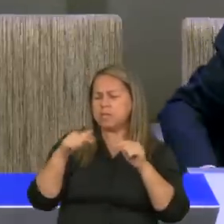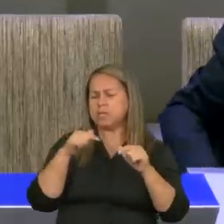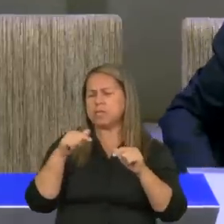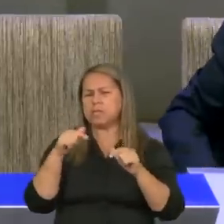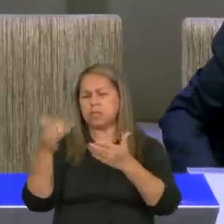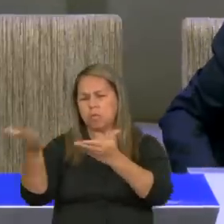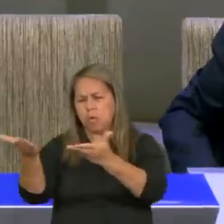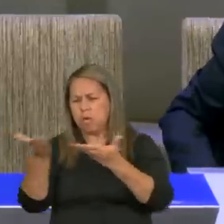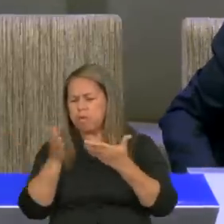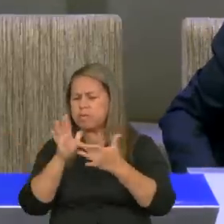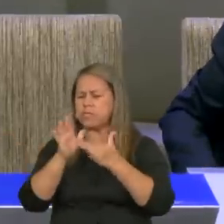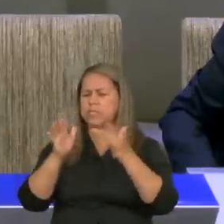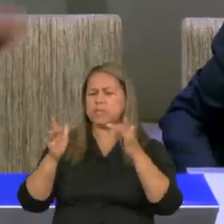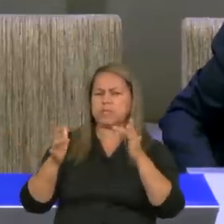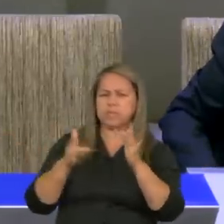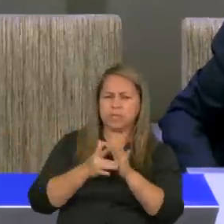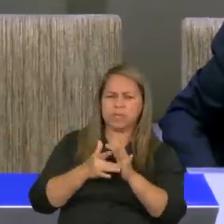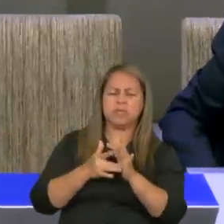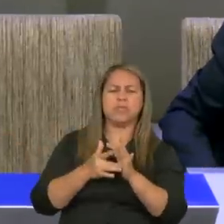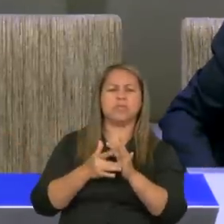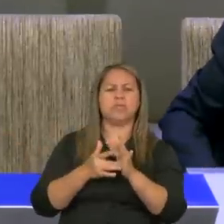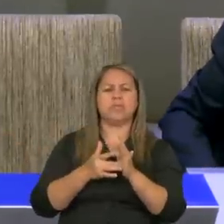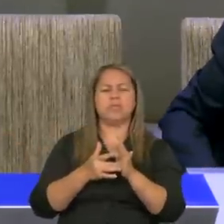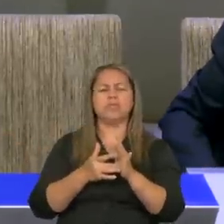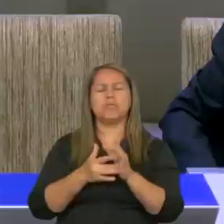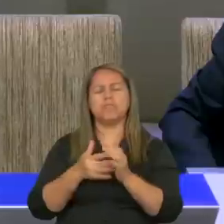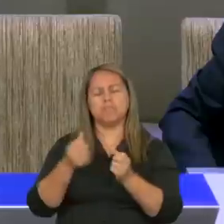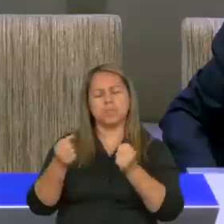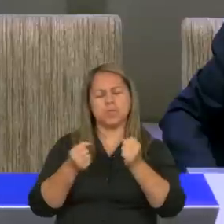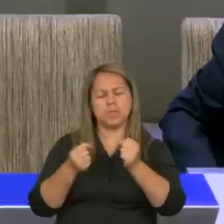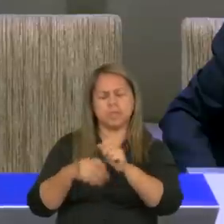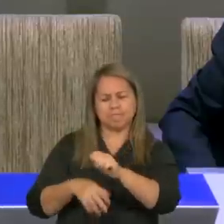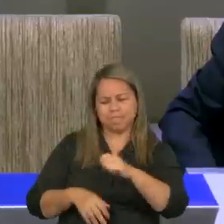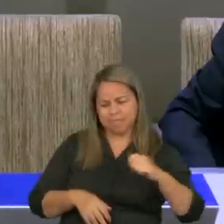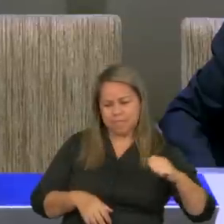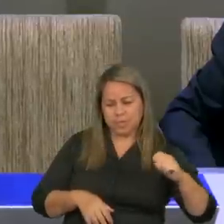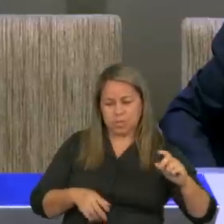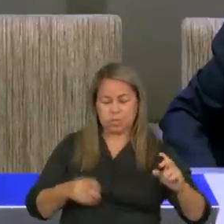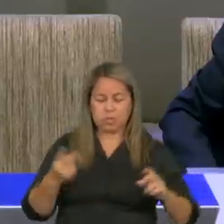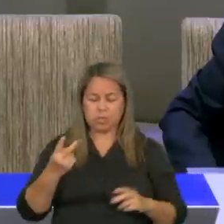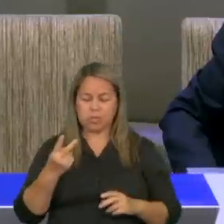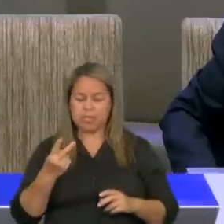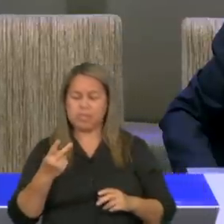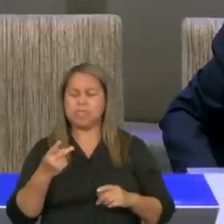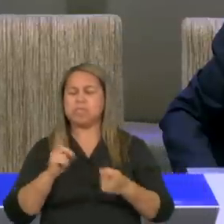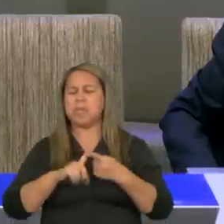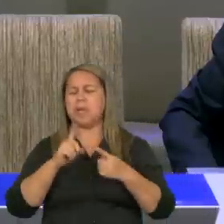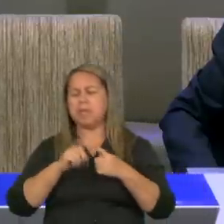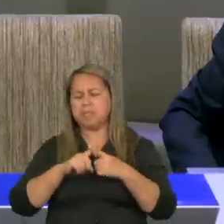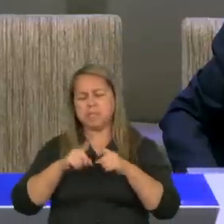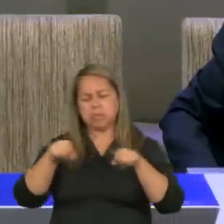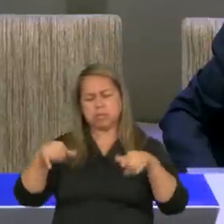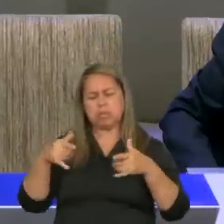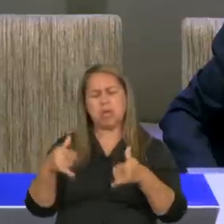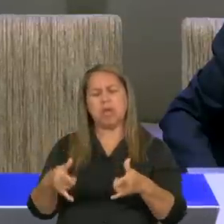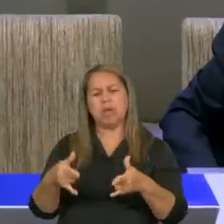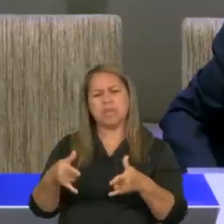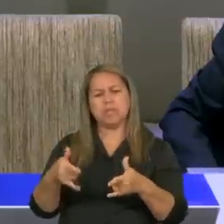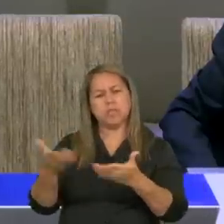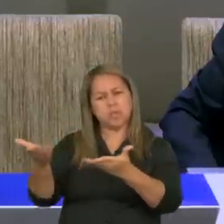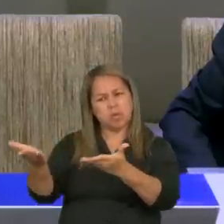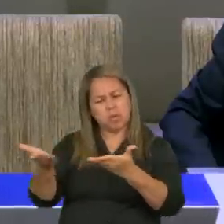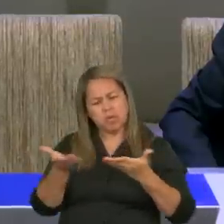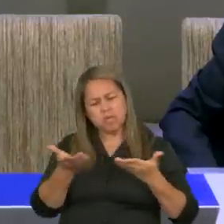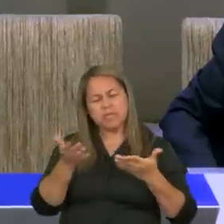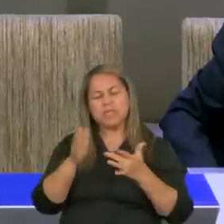convida, Jesus, para dentro, do teu, carro, entra, com Jesus, no teu, quarto, convida, ele, para o teu,